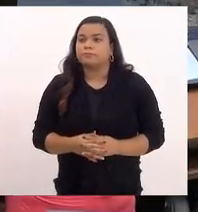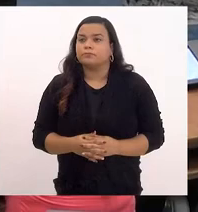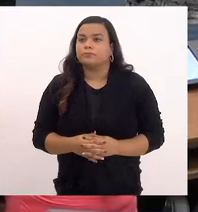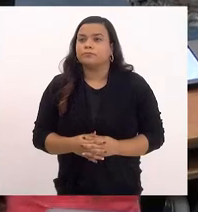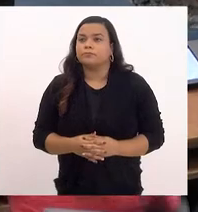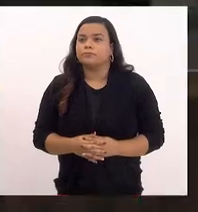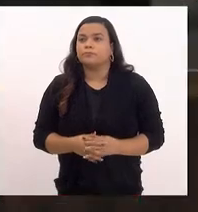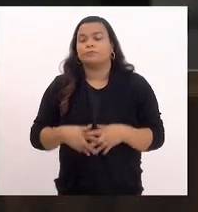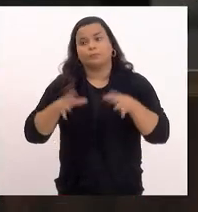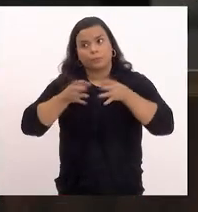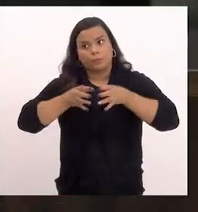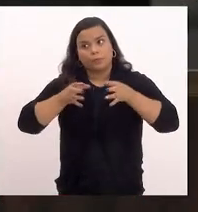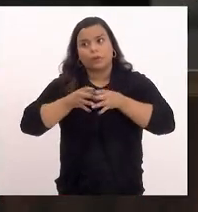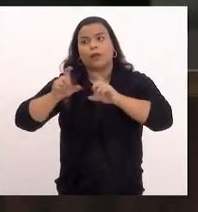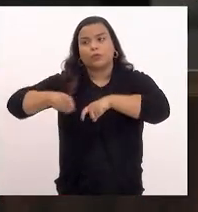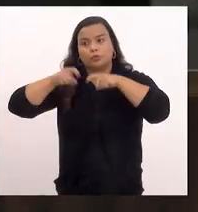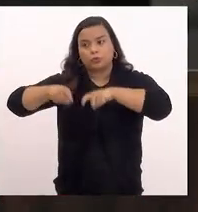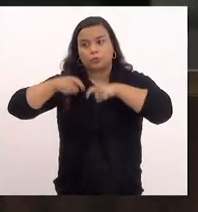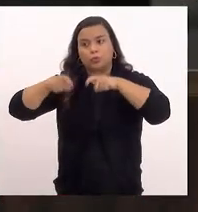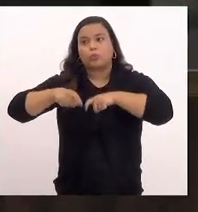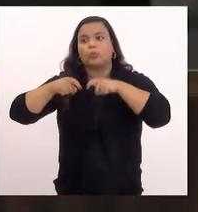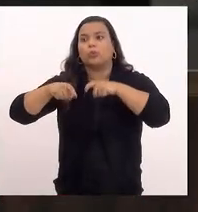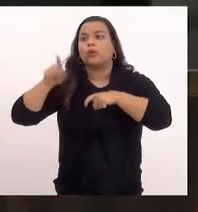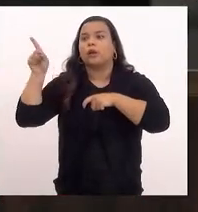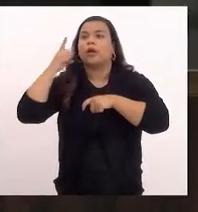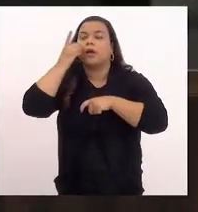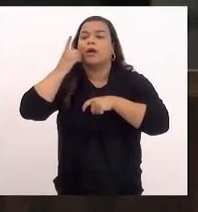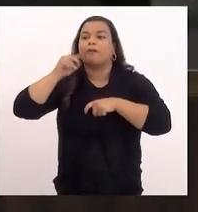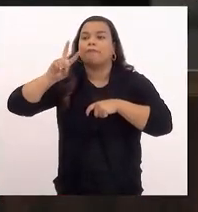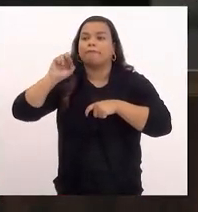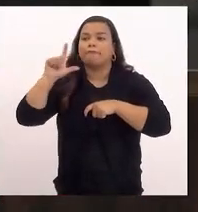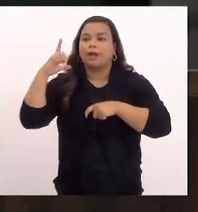Pela Comissão de Agricultura, deputado Valdo Seaza.